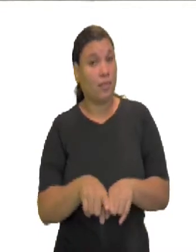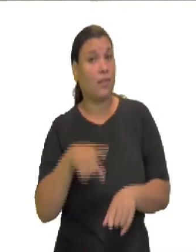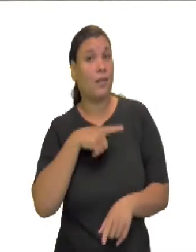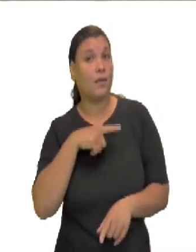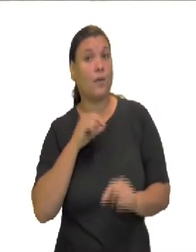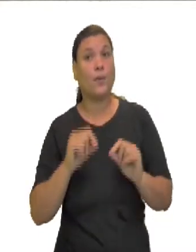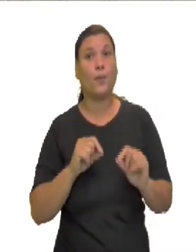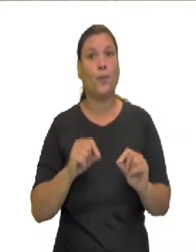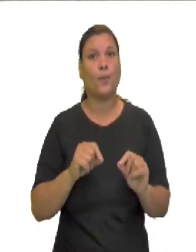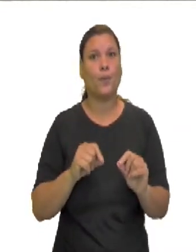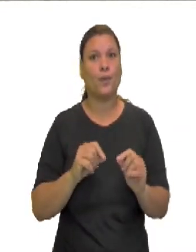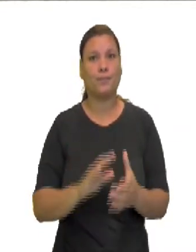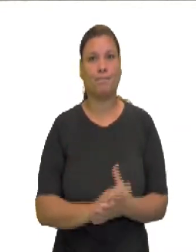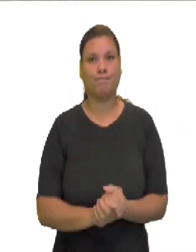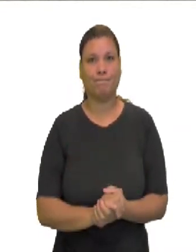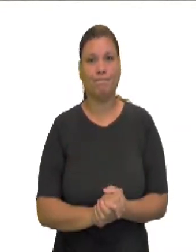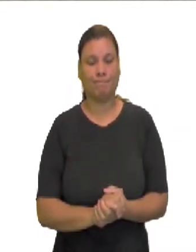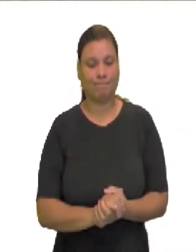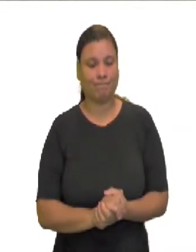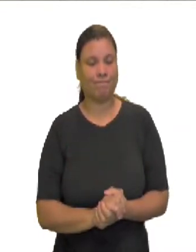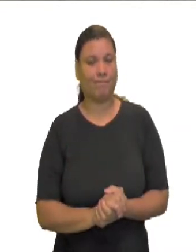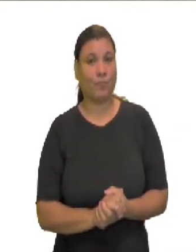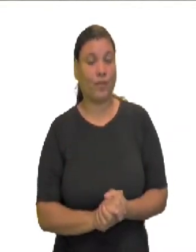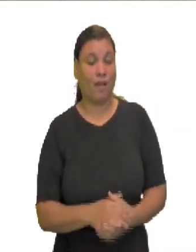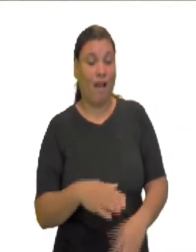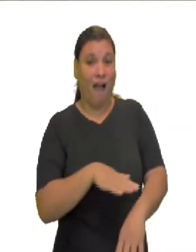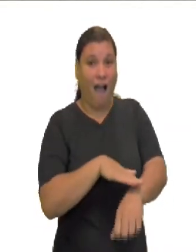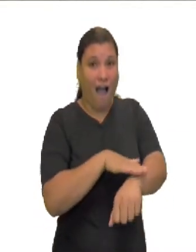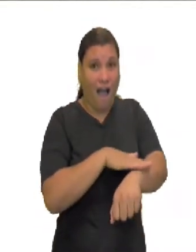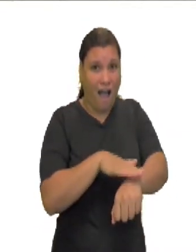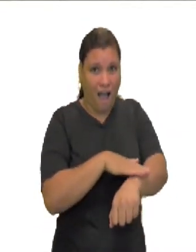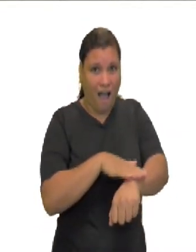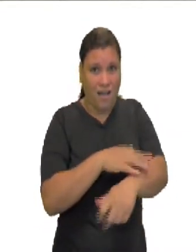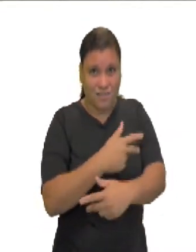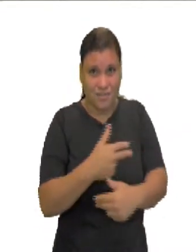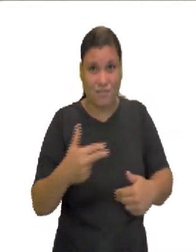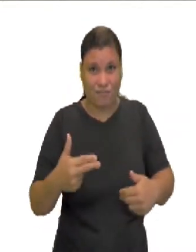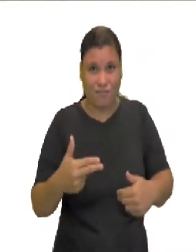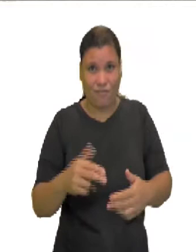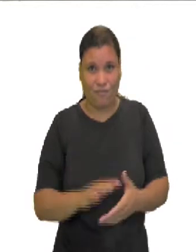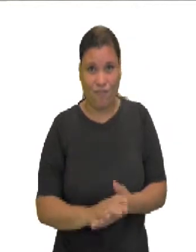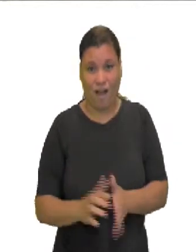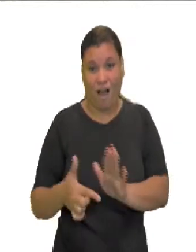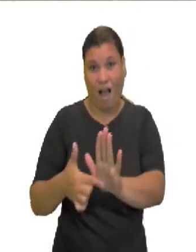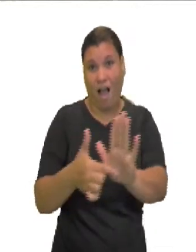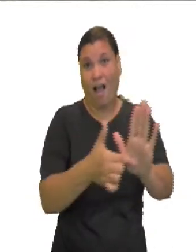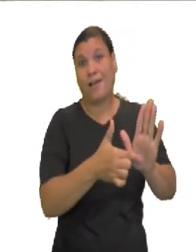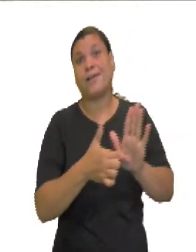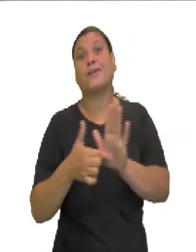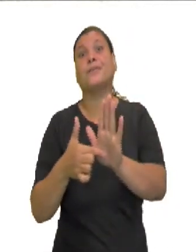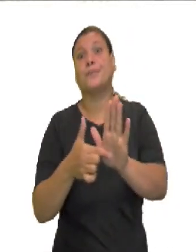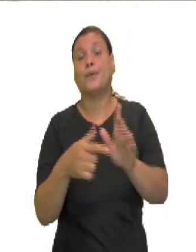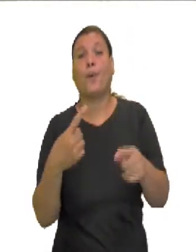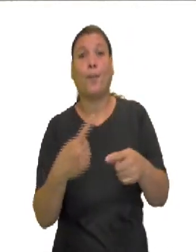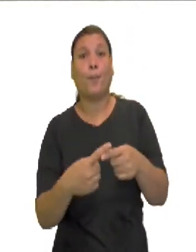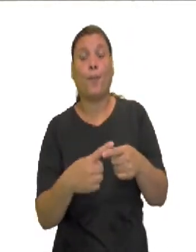de outras etnias, as quais eram levadas para a Europa como troféus.